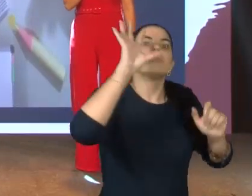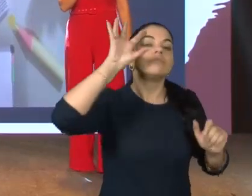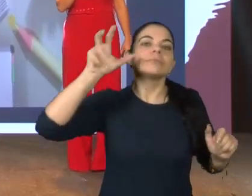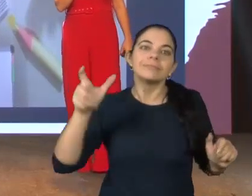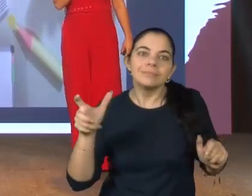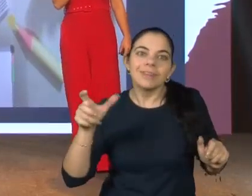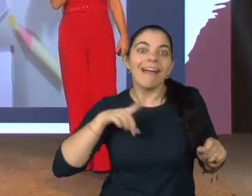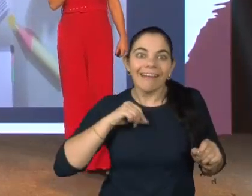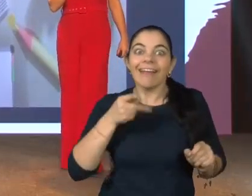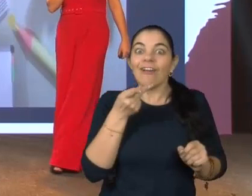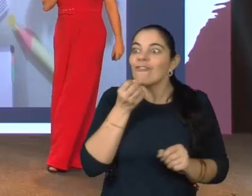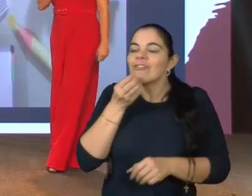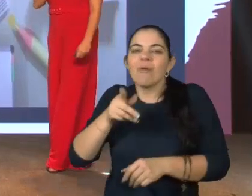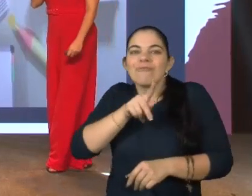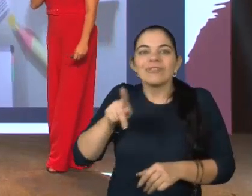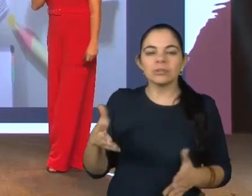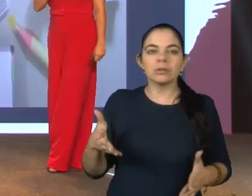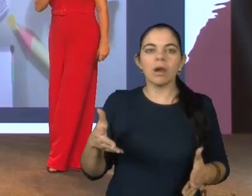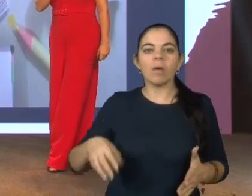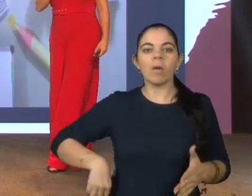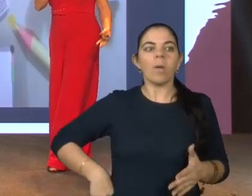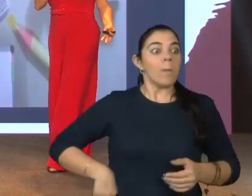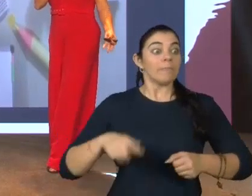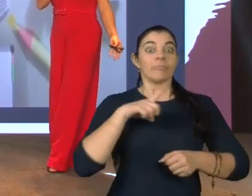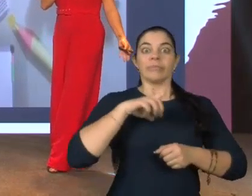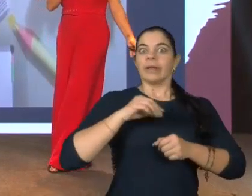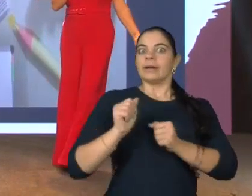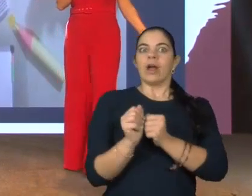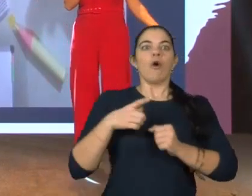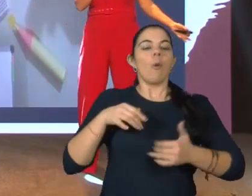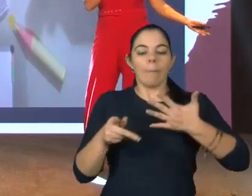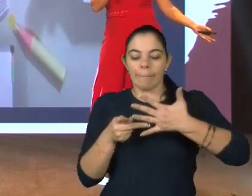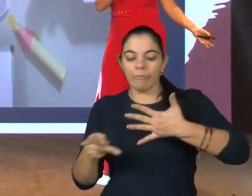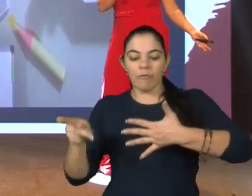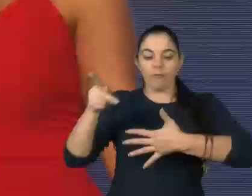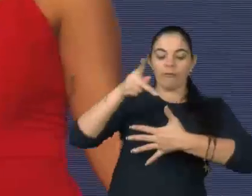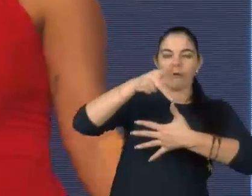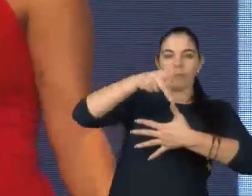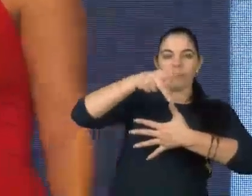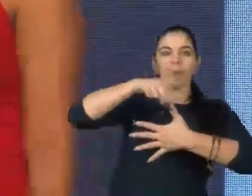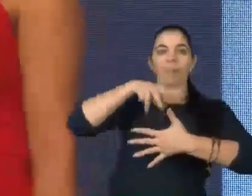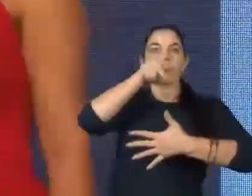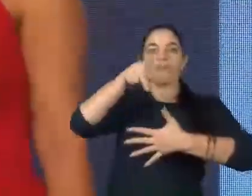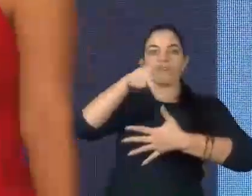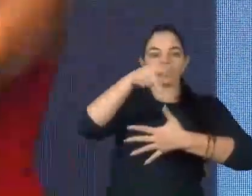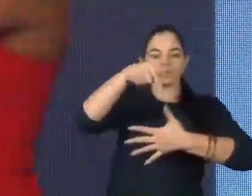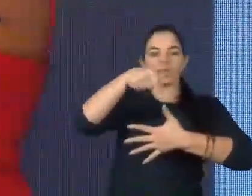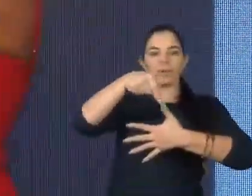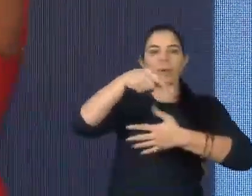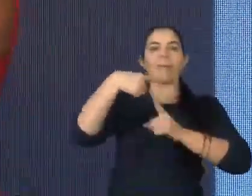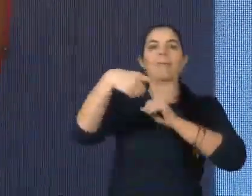contar para vocês que o professor, ele foi um dos maiores protagonistas, além do aluno. Por quê?